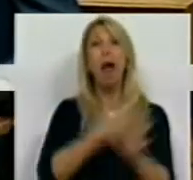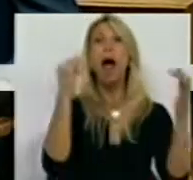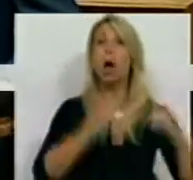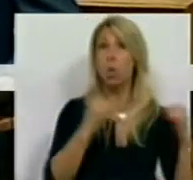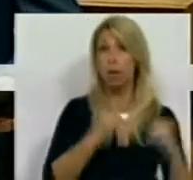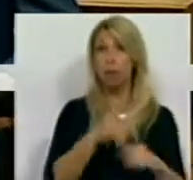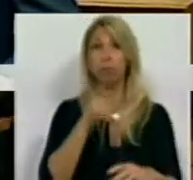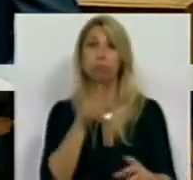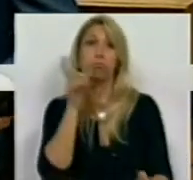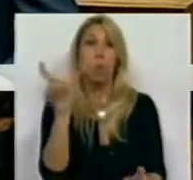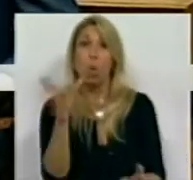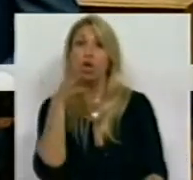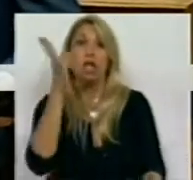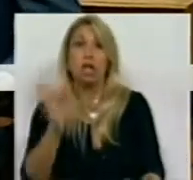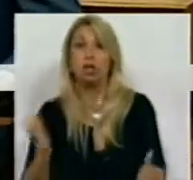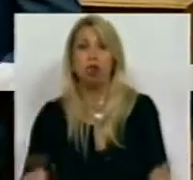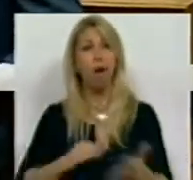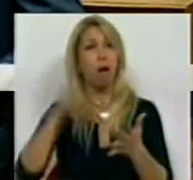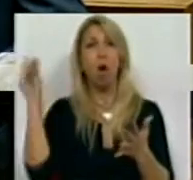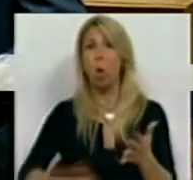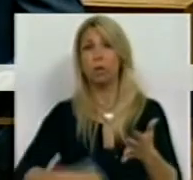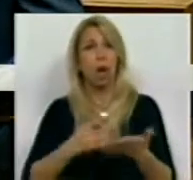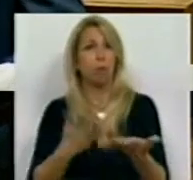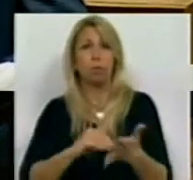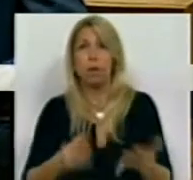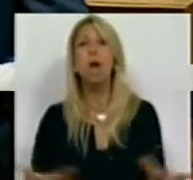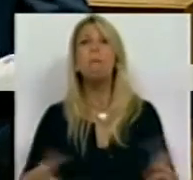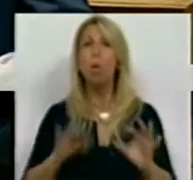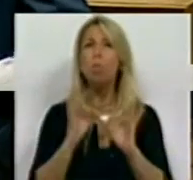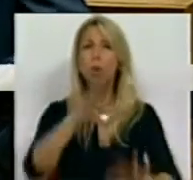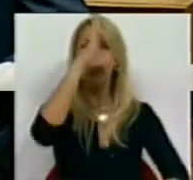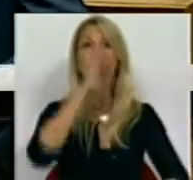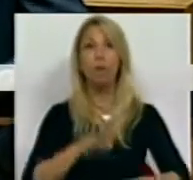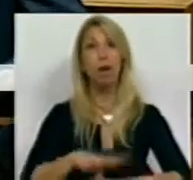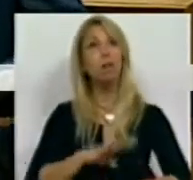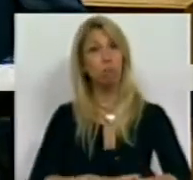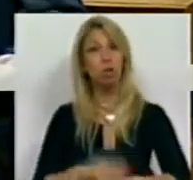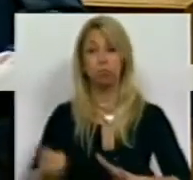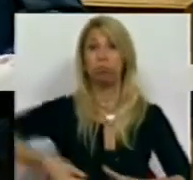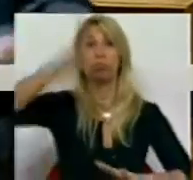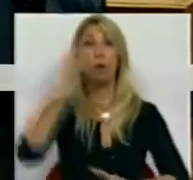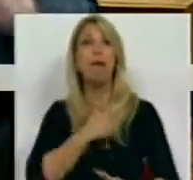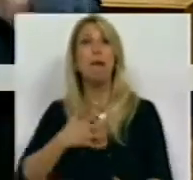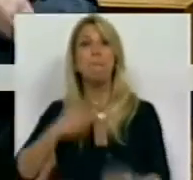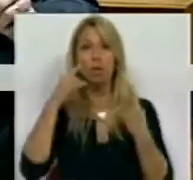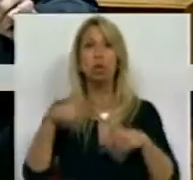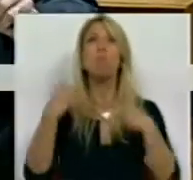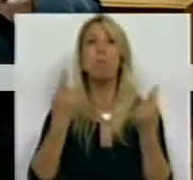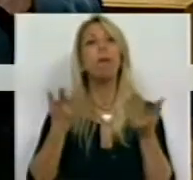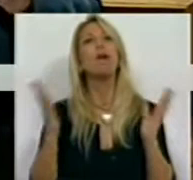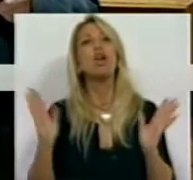da palavra dada, do contrato assinado. Mas o próprio Governo e as administrações de muitas empresas públicas já